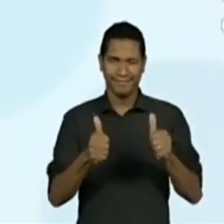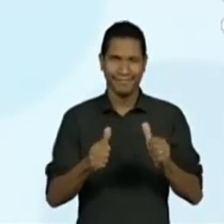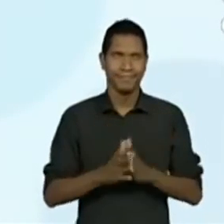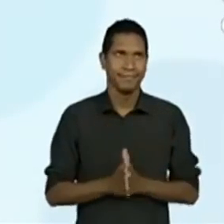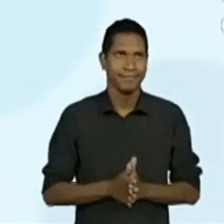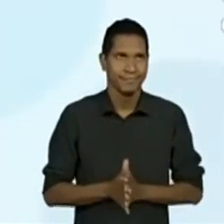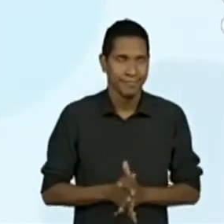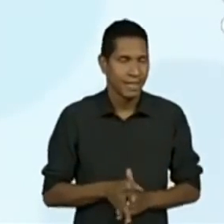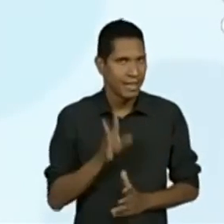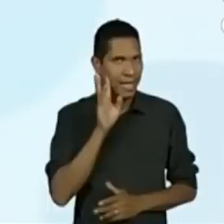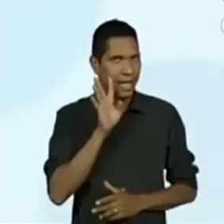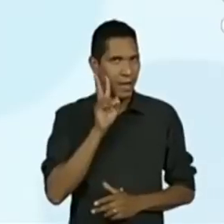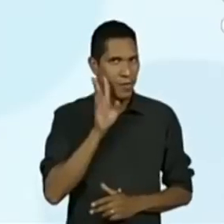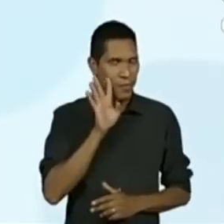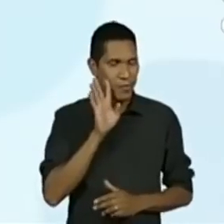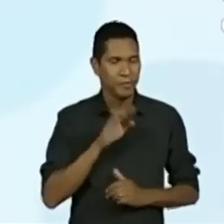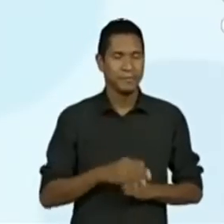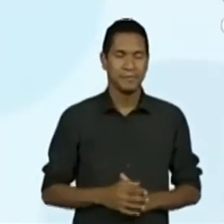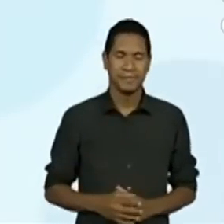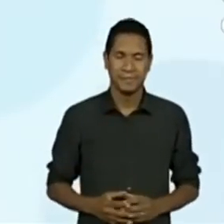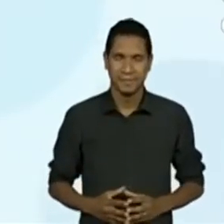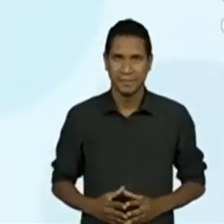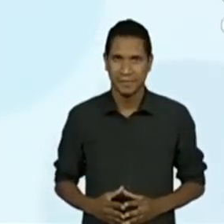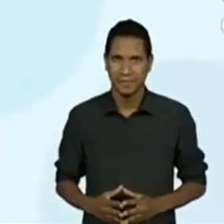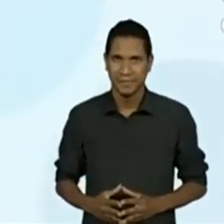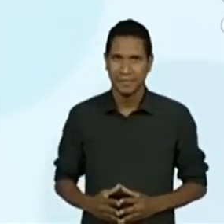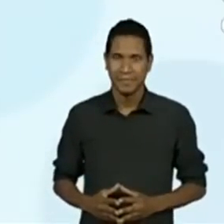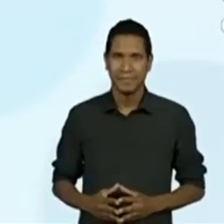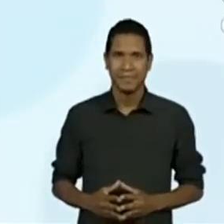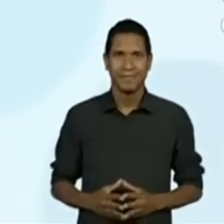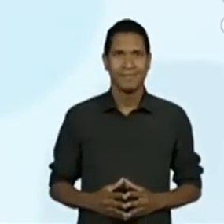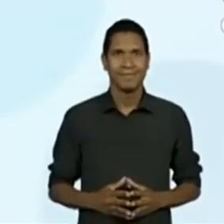O tema. Muito legal.